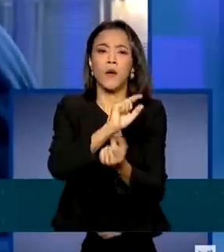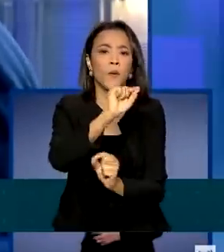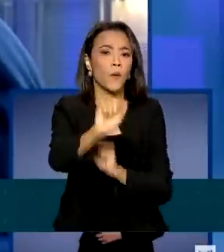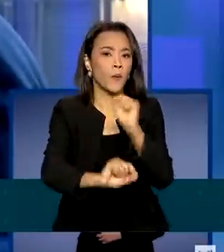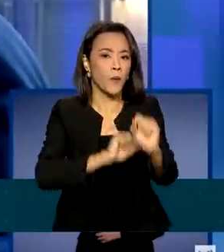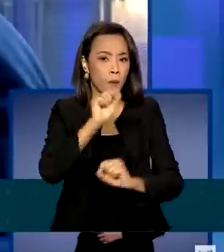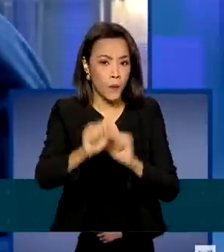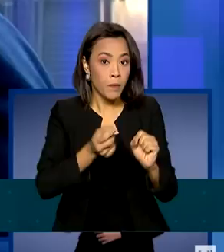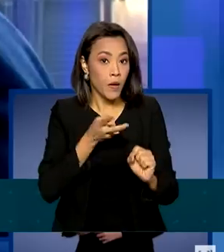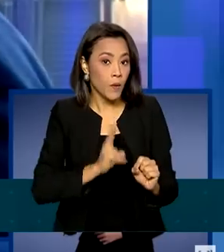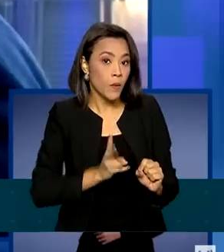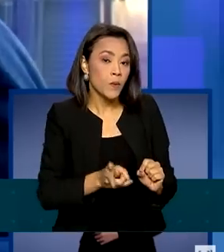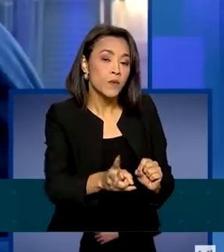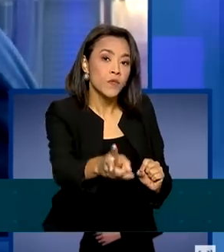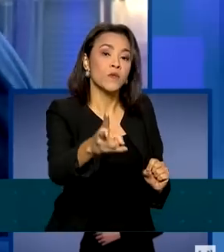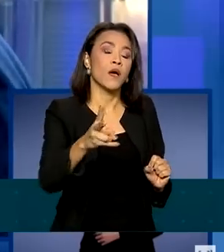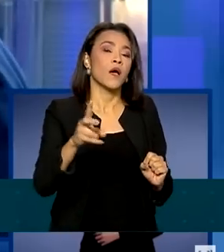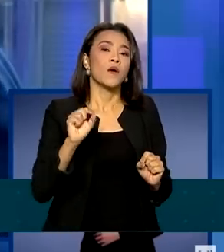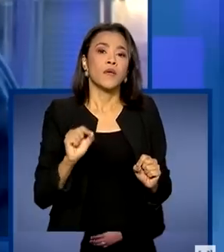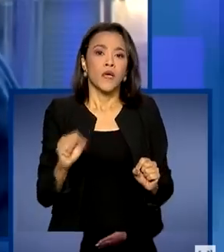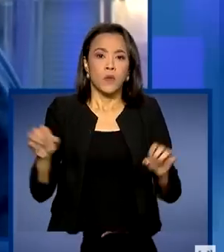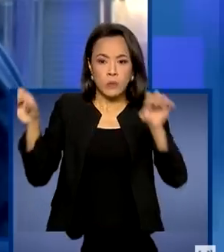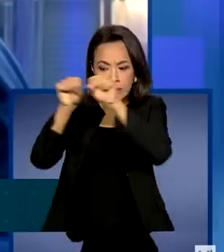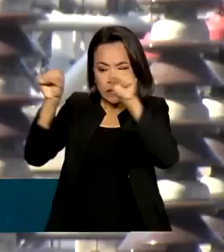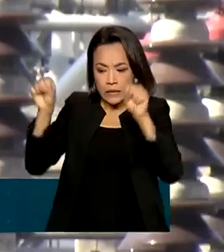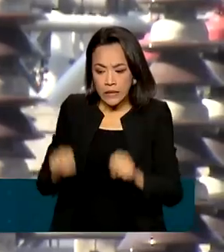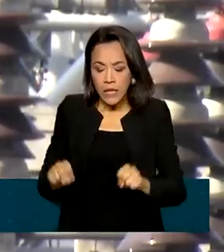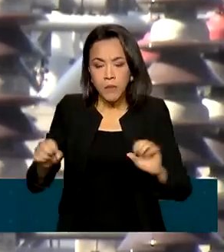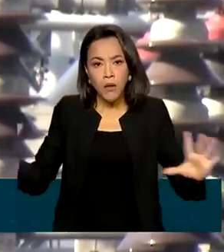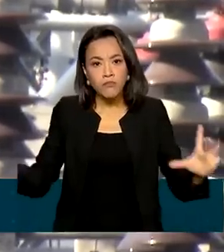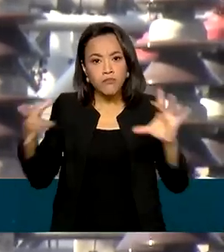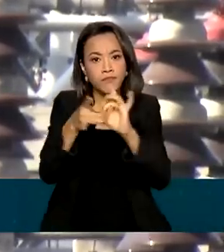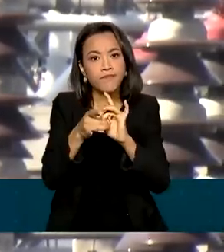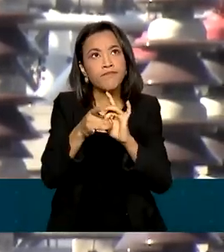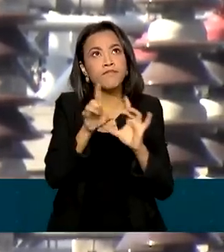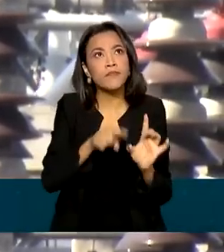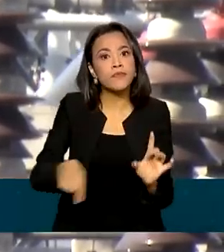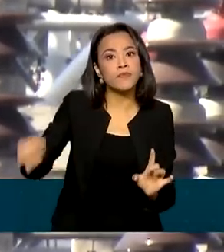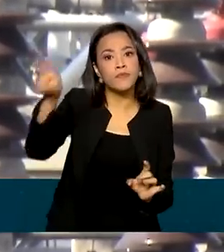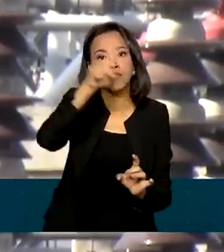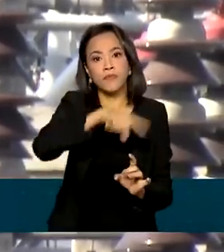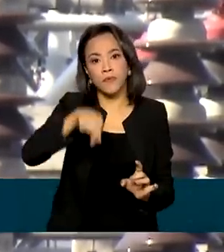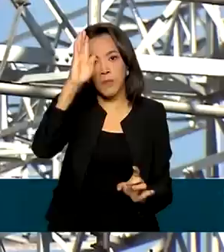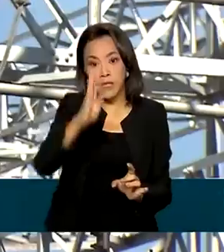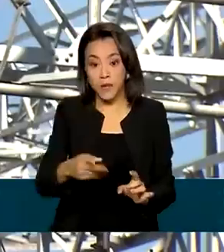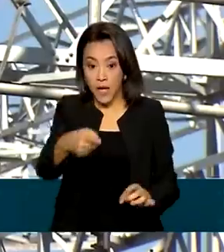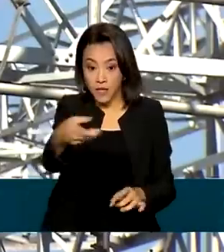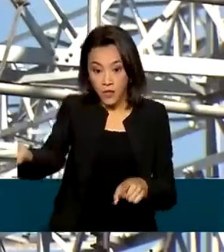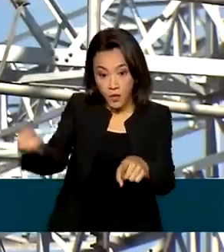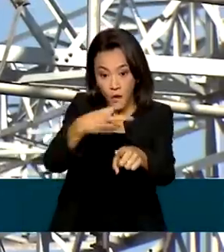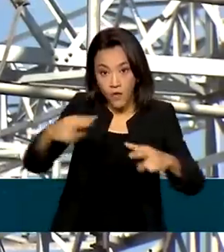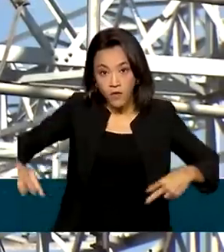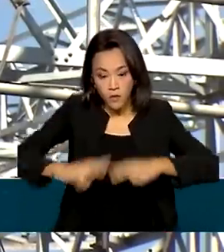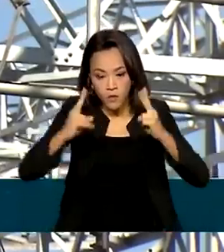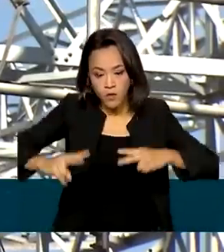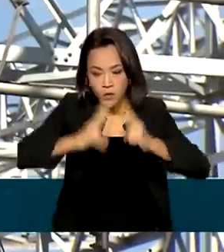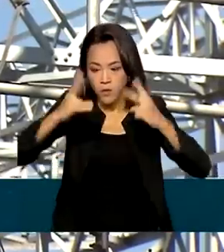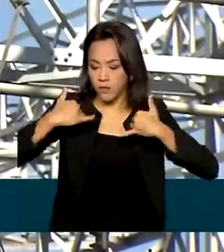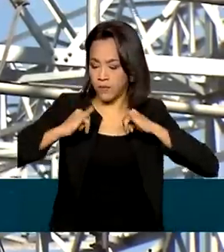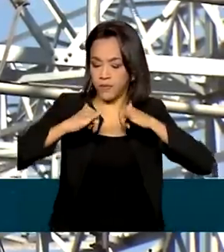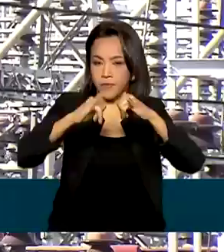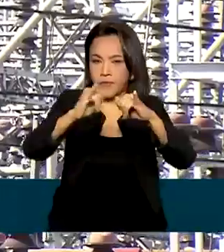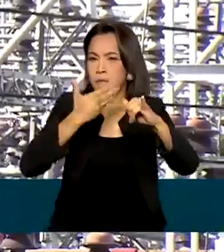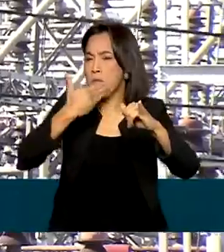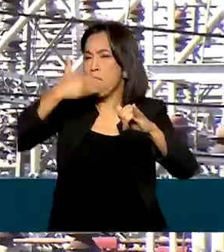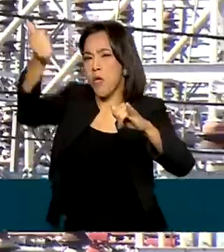operação confiável do Sistema Interligado Nacional. Segundo o governo, as novas linhas vão melhorar as condições de